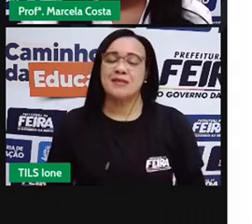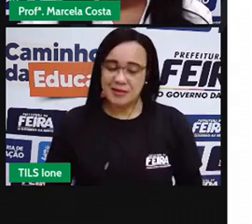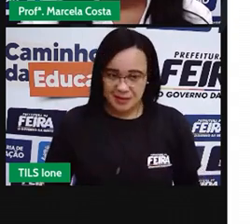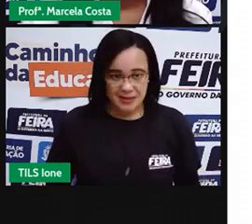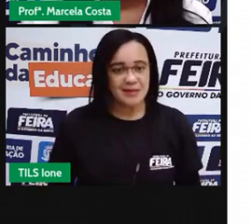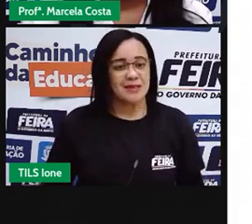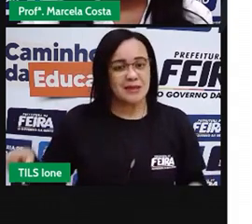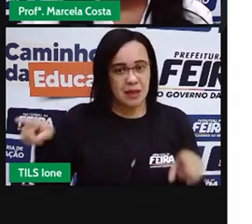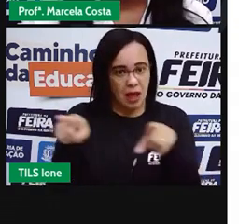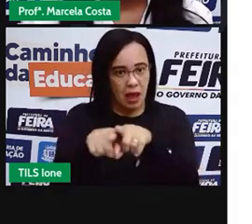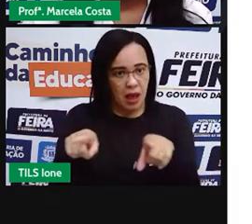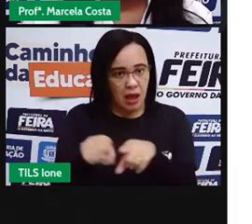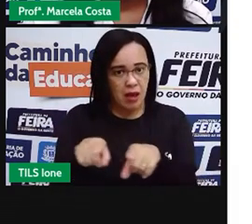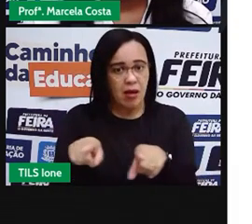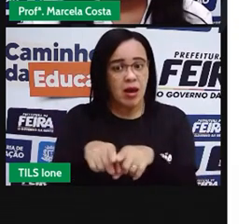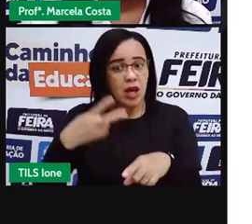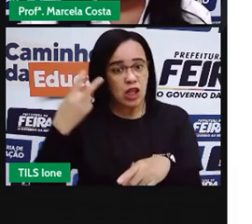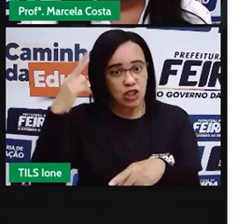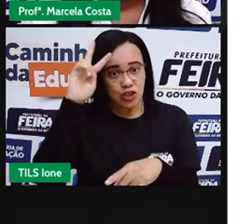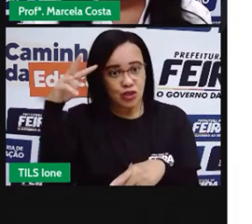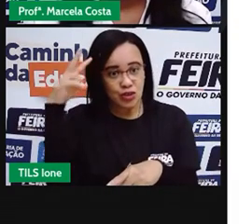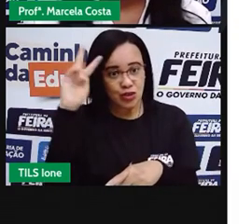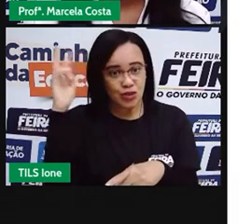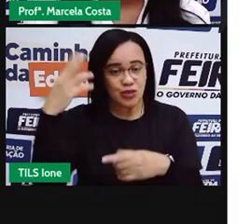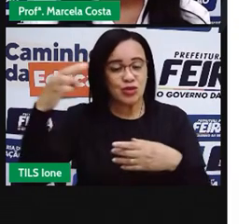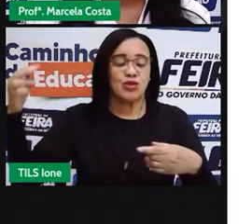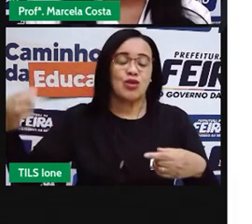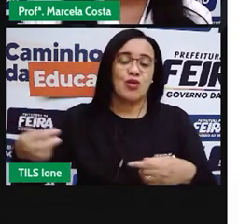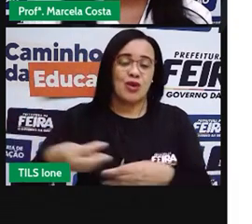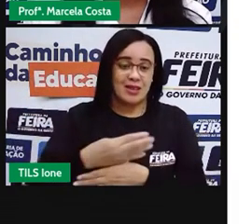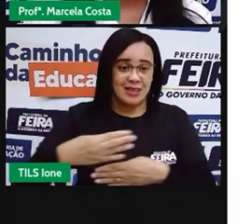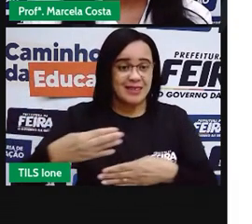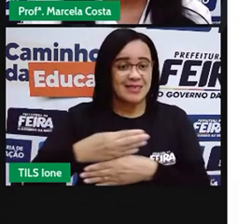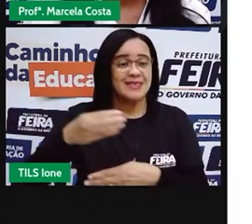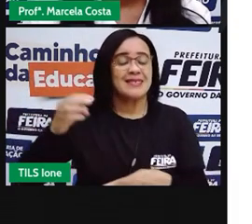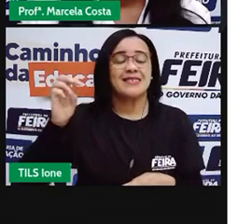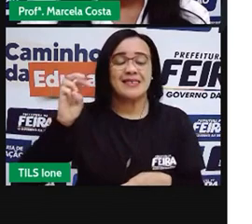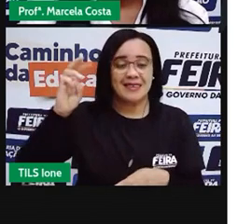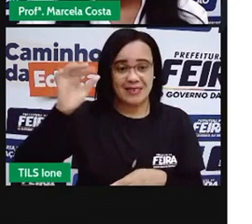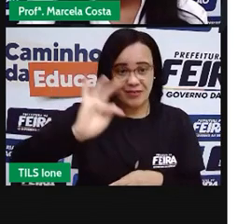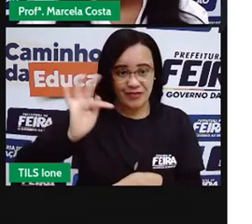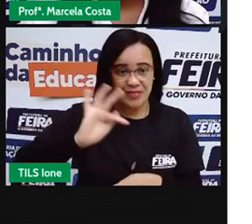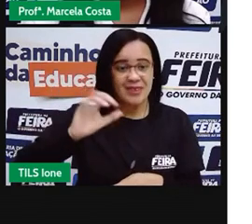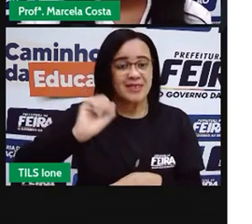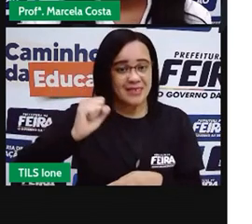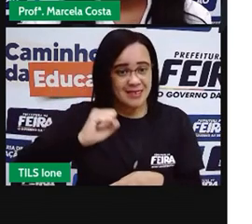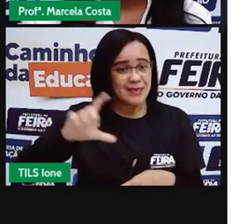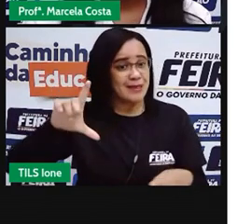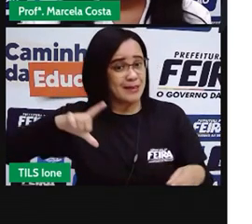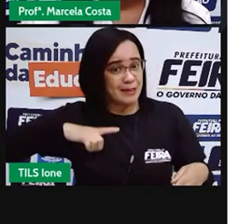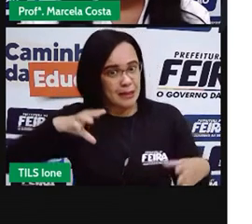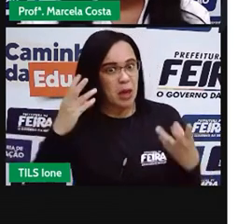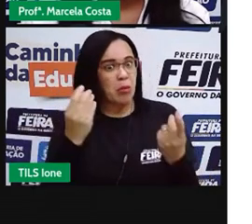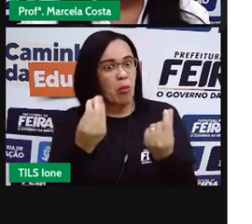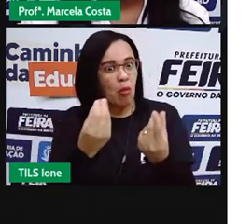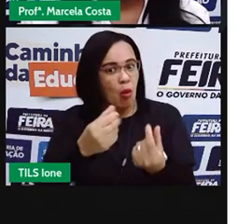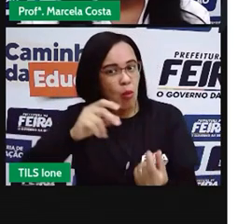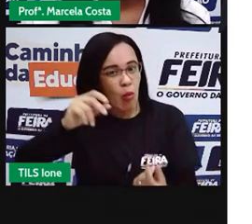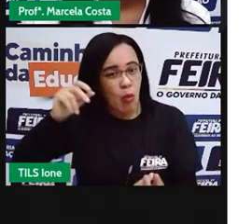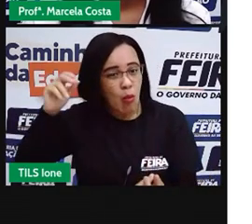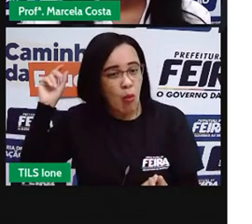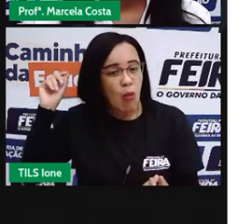do município. Veja agora aqui essas outras árvores lá da Avenida Maria